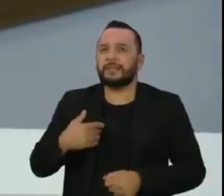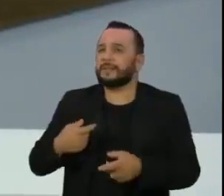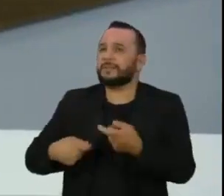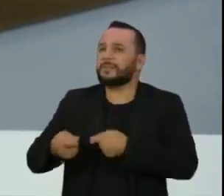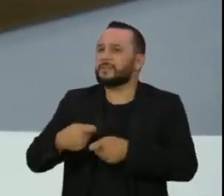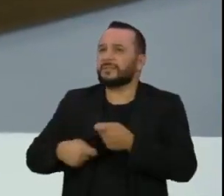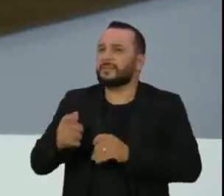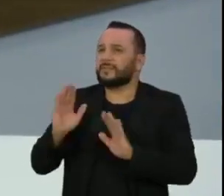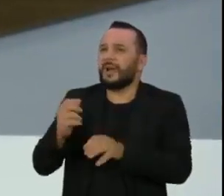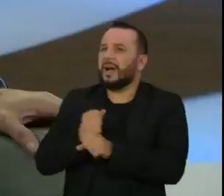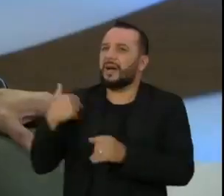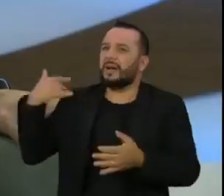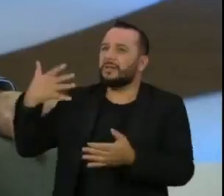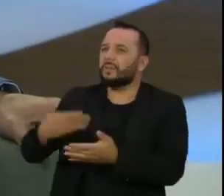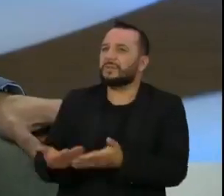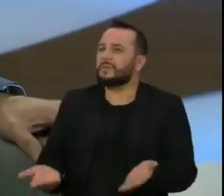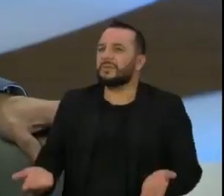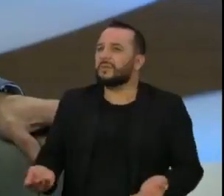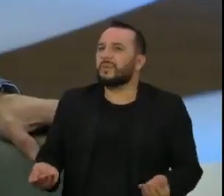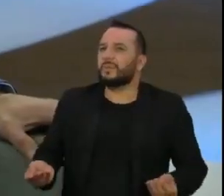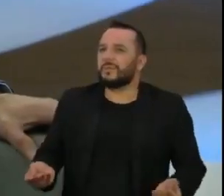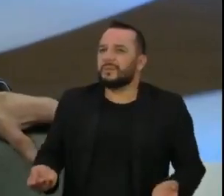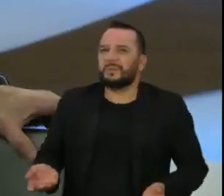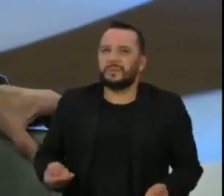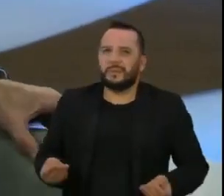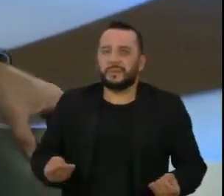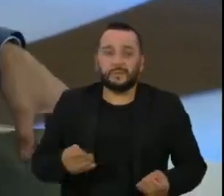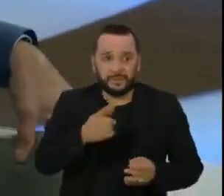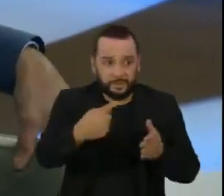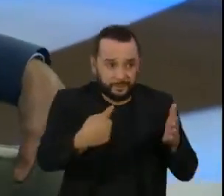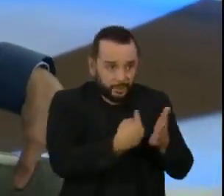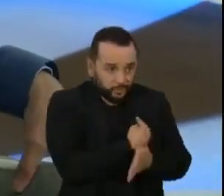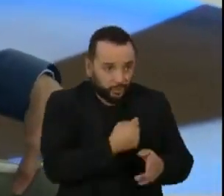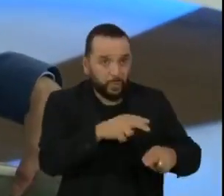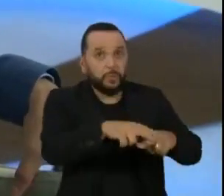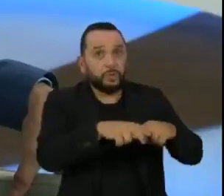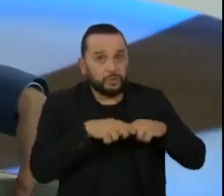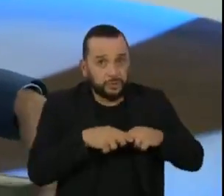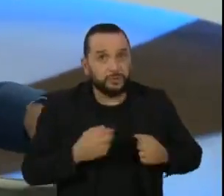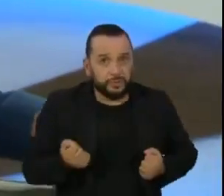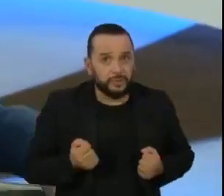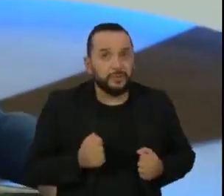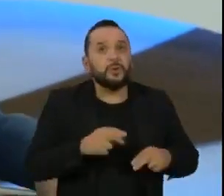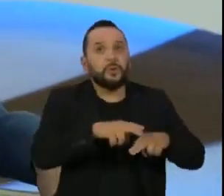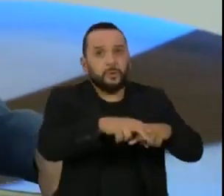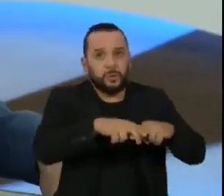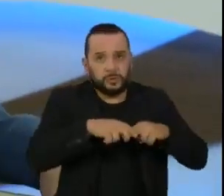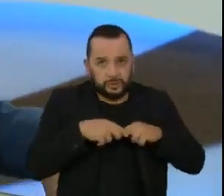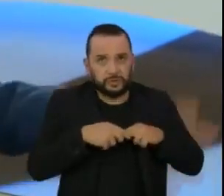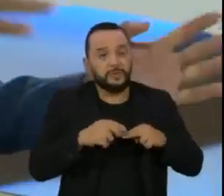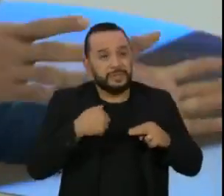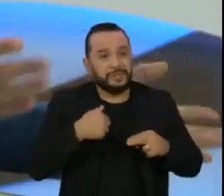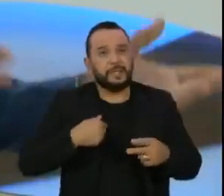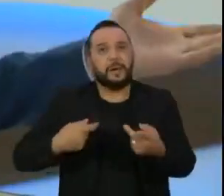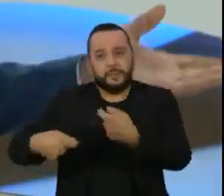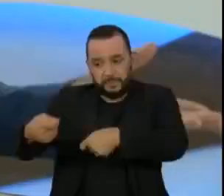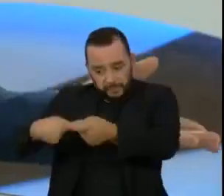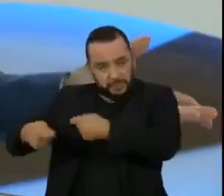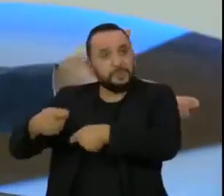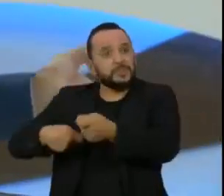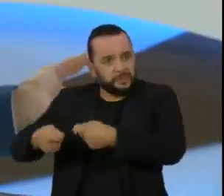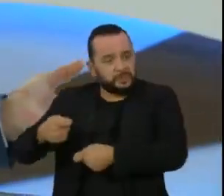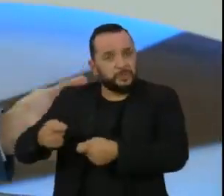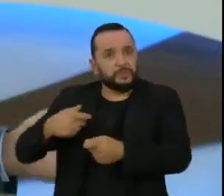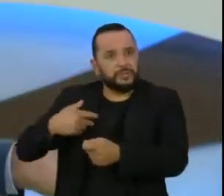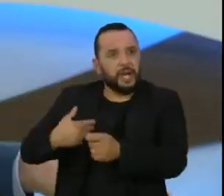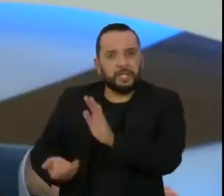os estavam desmatados. Não, não, mas se você não tiver... Olha só, você me perguntou a causa. Não, tudo bem, ok. A causa, se eu tiro o processo administrativo, tiro o DOF, não tem desmatamento, então